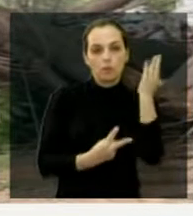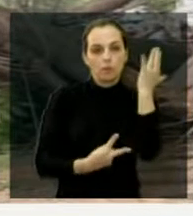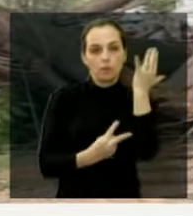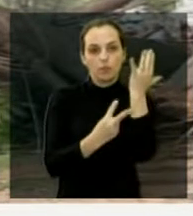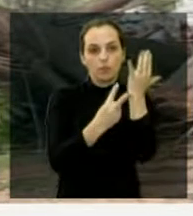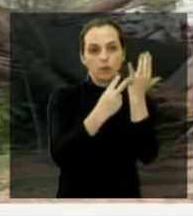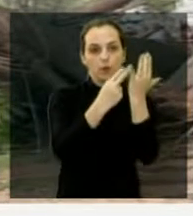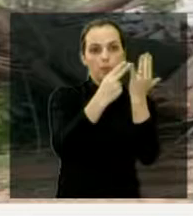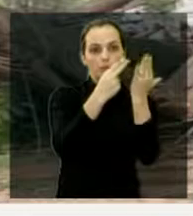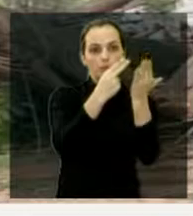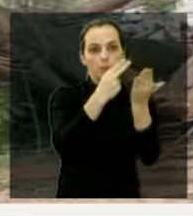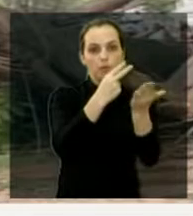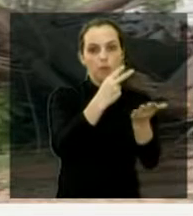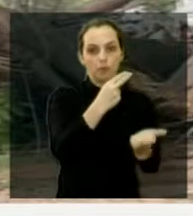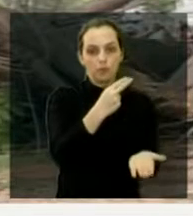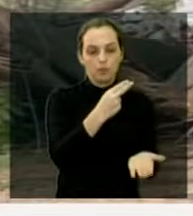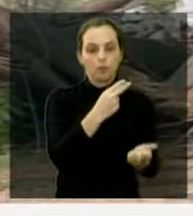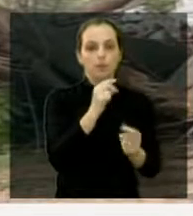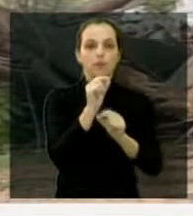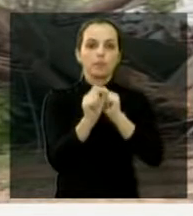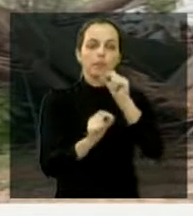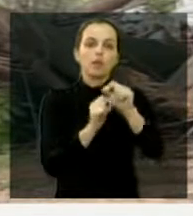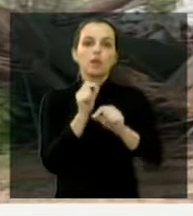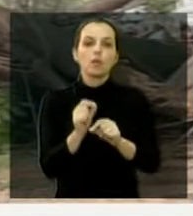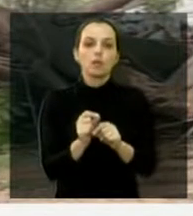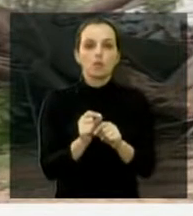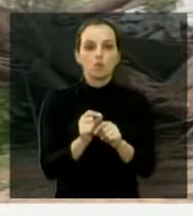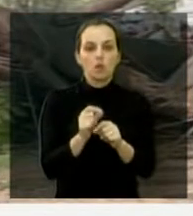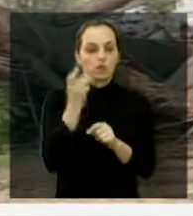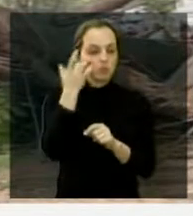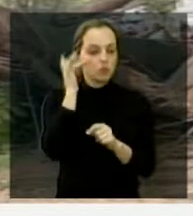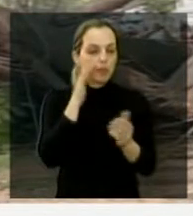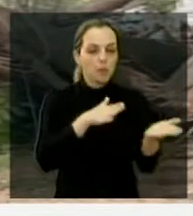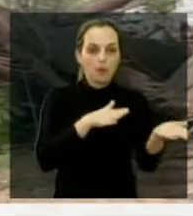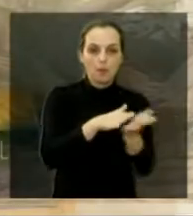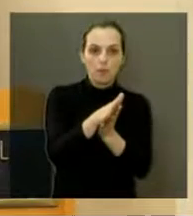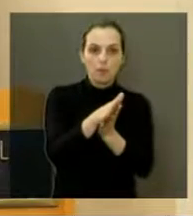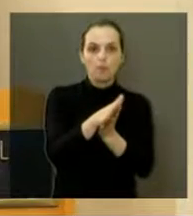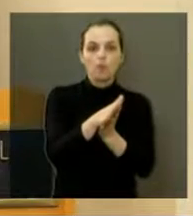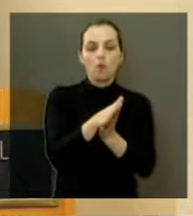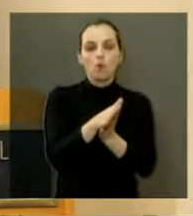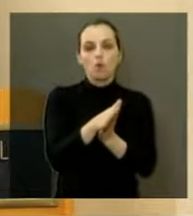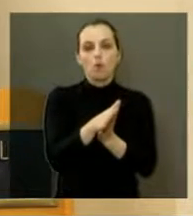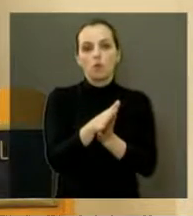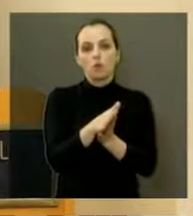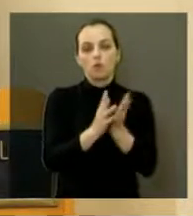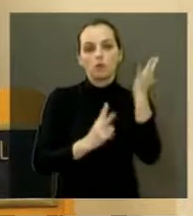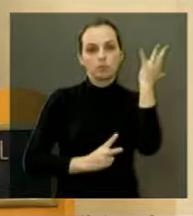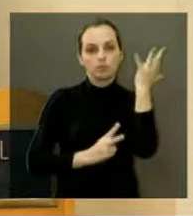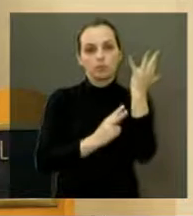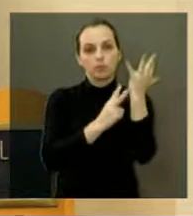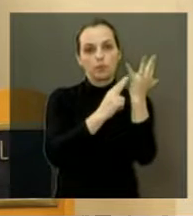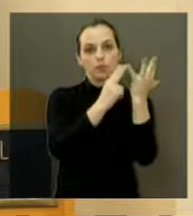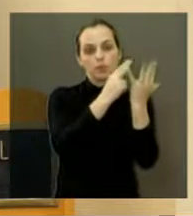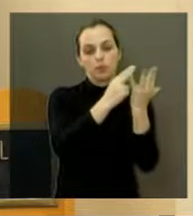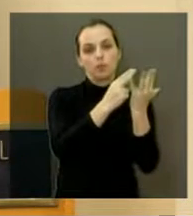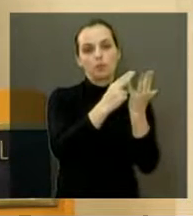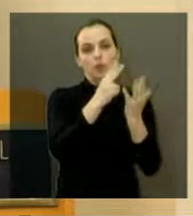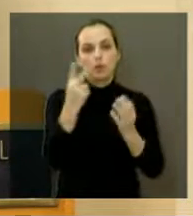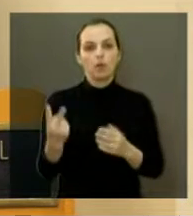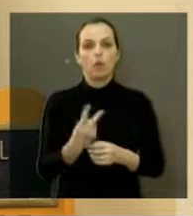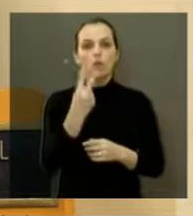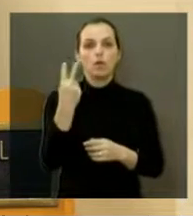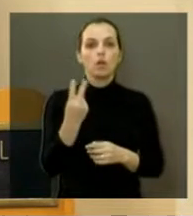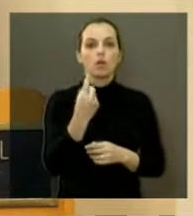Hoje, não sei se os senhores e as senhoras sabem, a multa por poda drástica, doutor Alto Negrini, é R$.035,